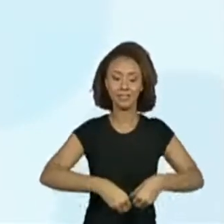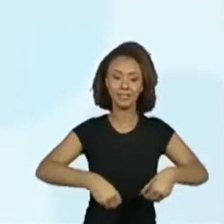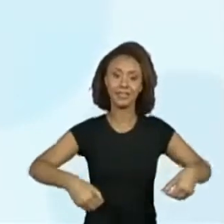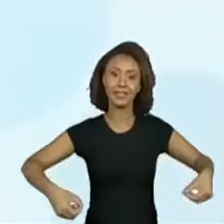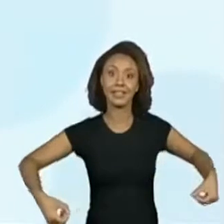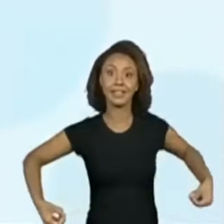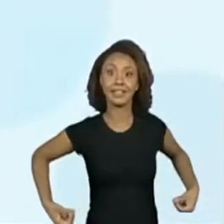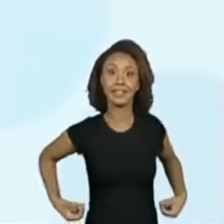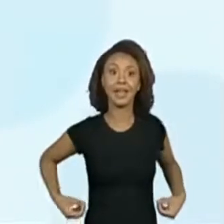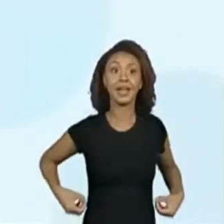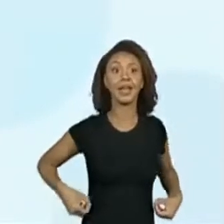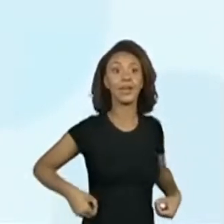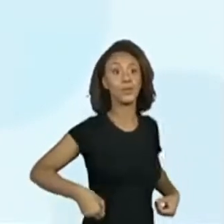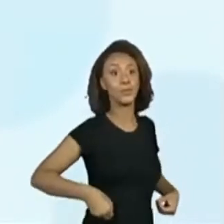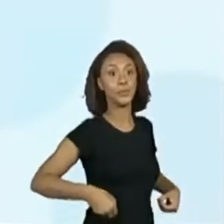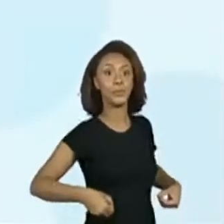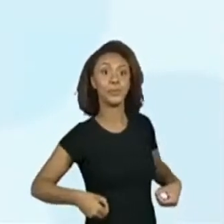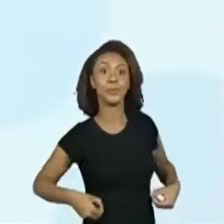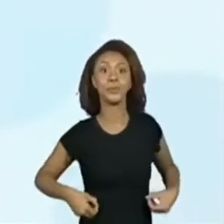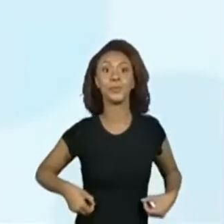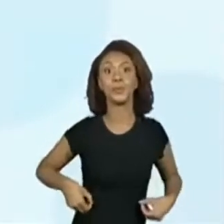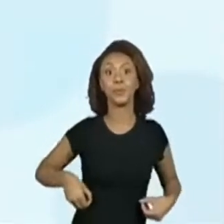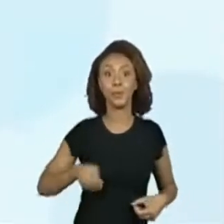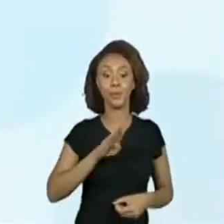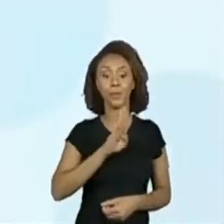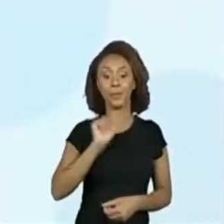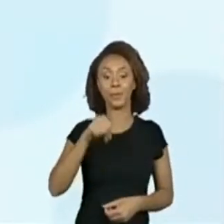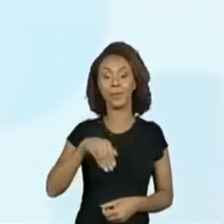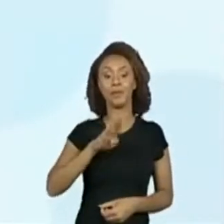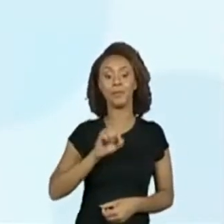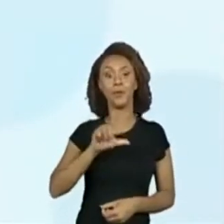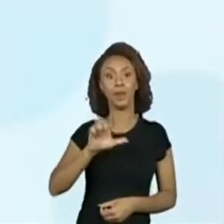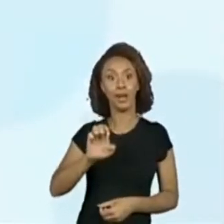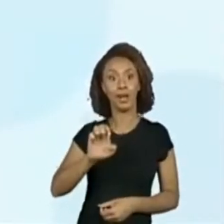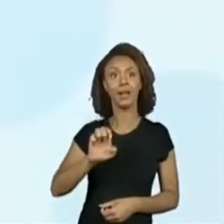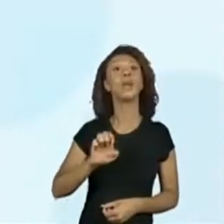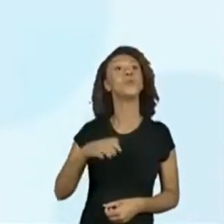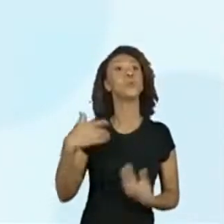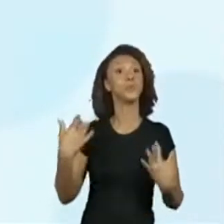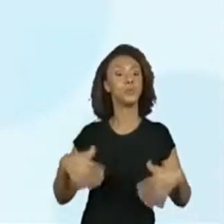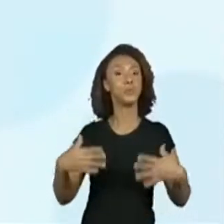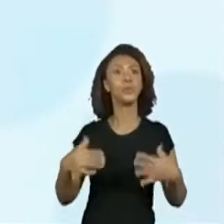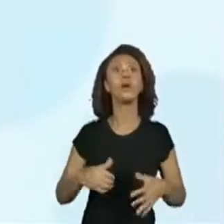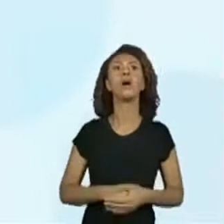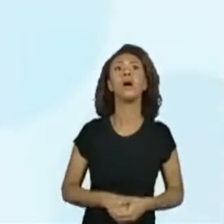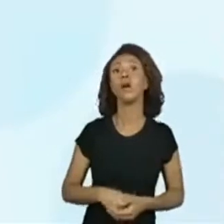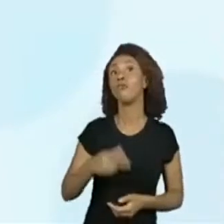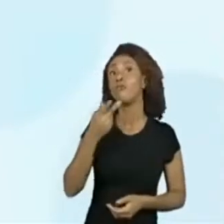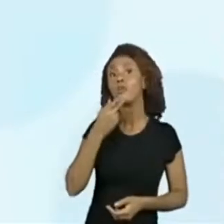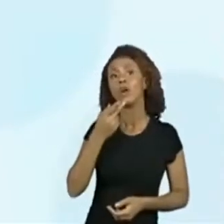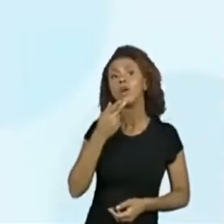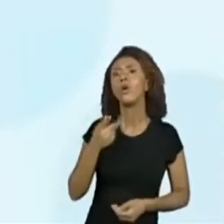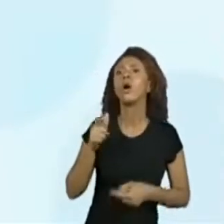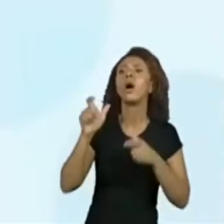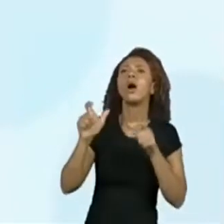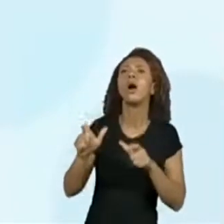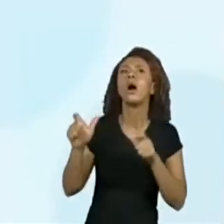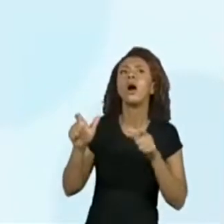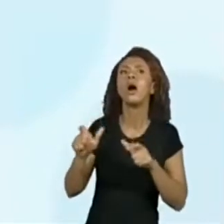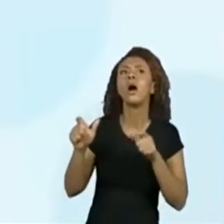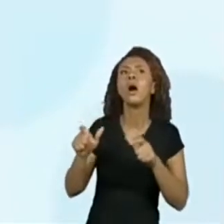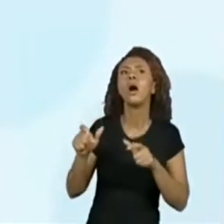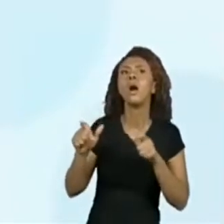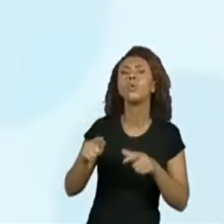Bambolê. Professora Vivi, estão me dizendo que bambolê está escrito aqui